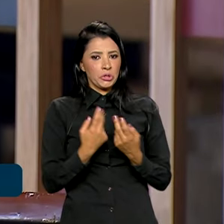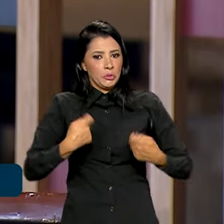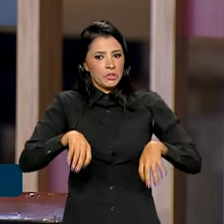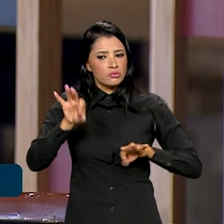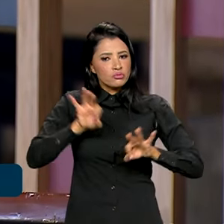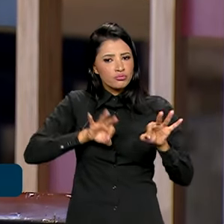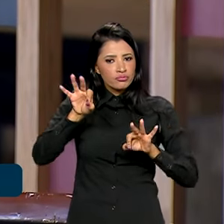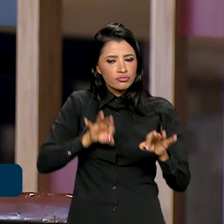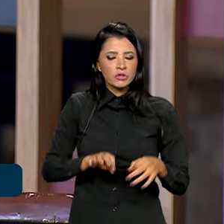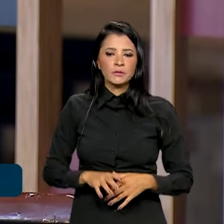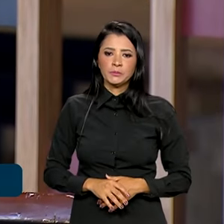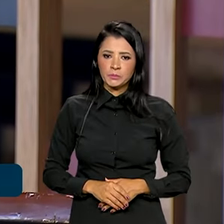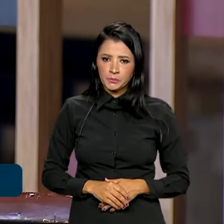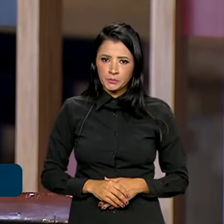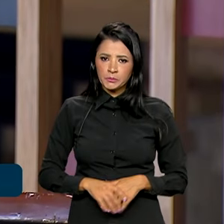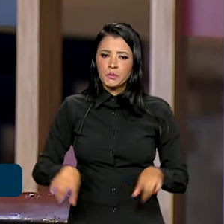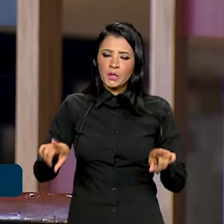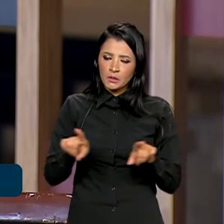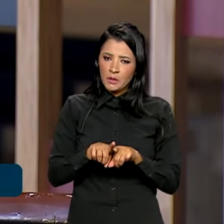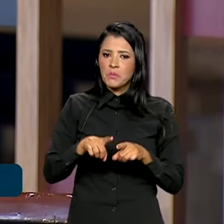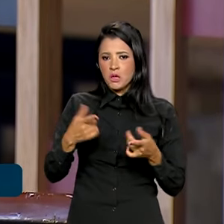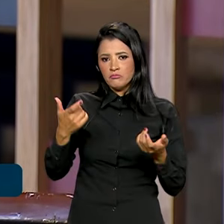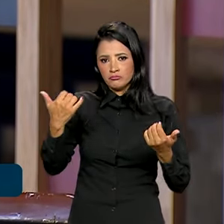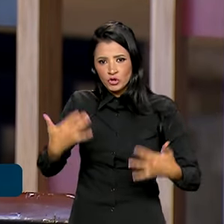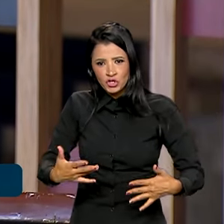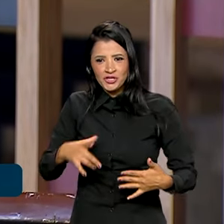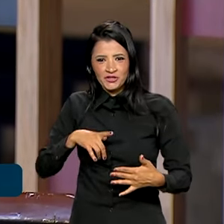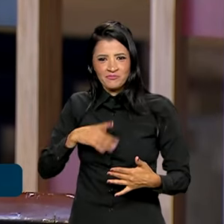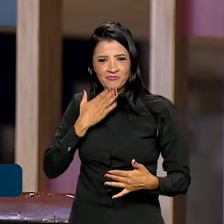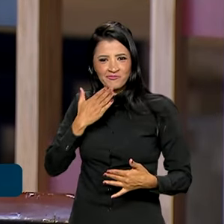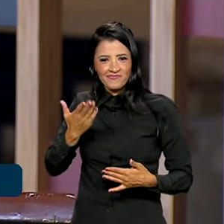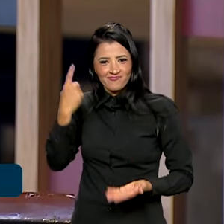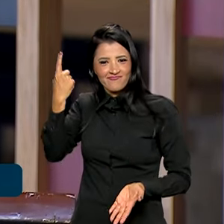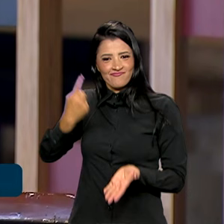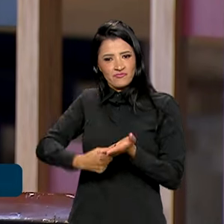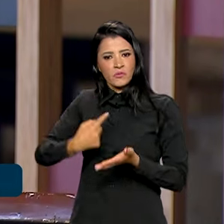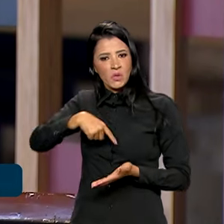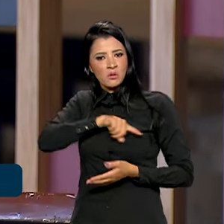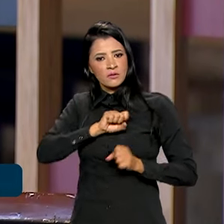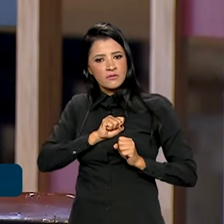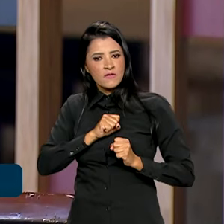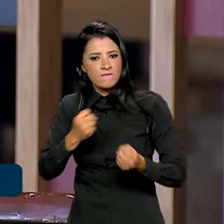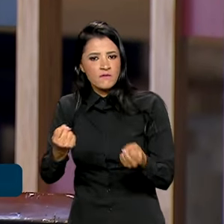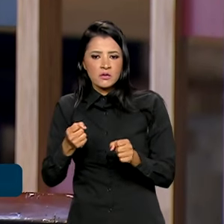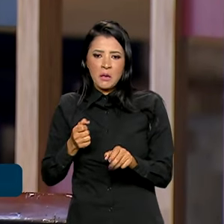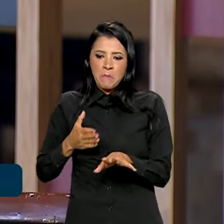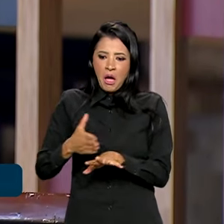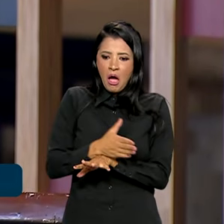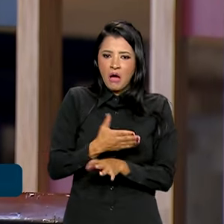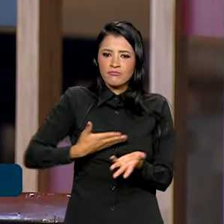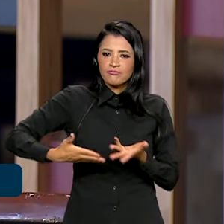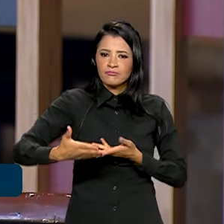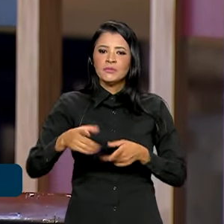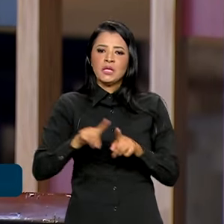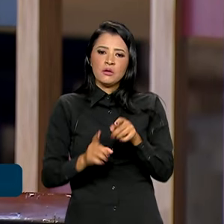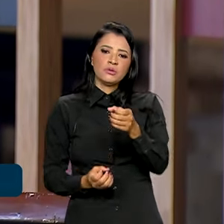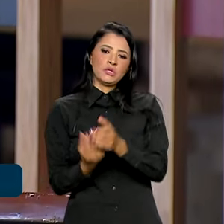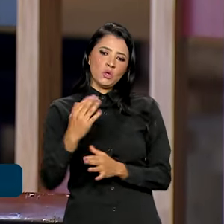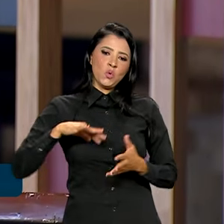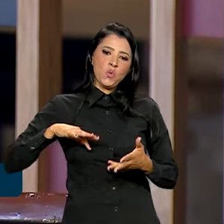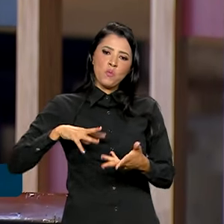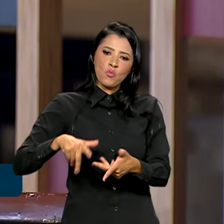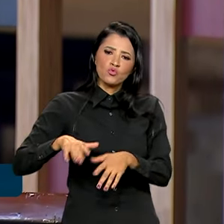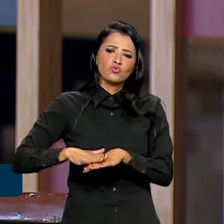E reafirmamos, então, o nosso compromisso na defesa do multilateralismo e na construção de um mundo mais